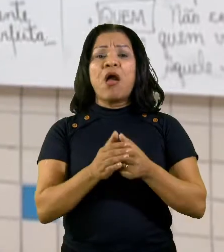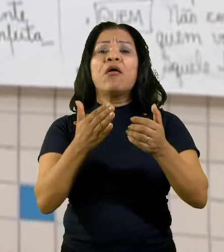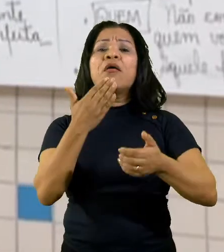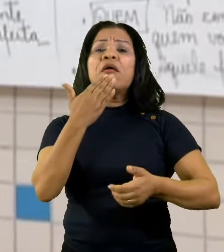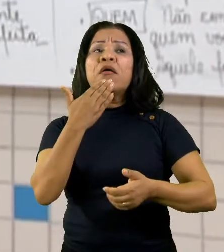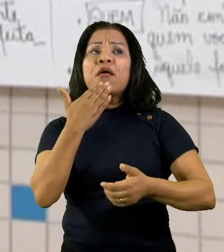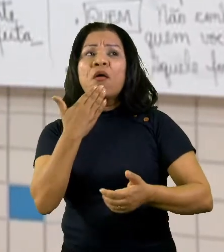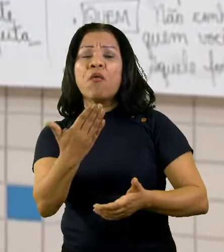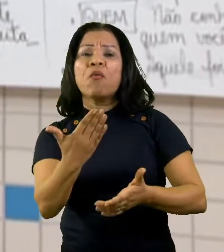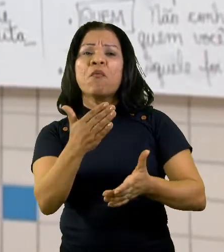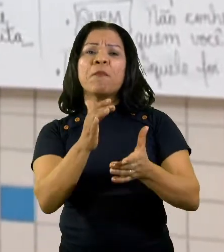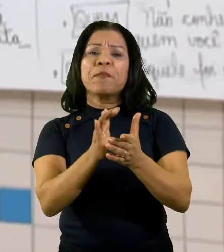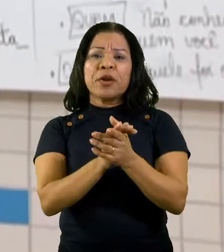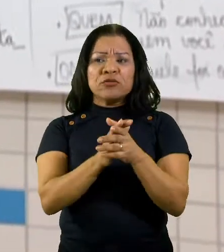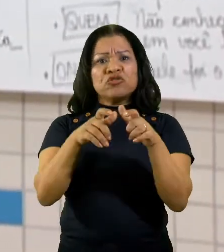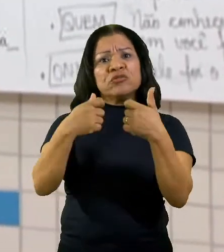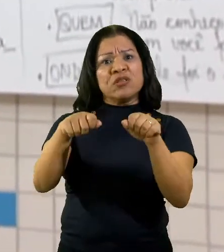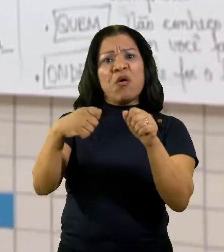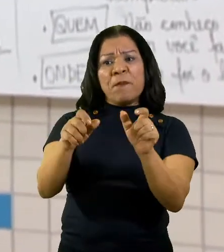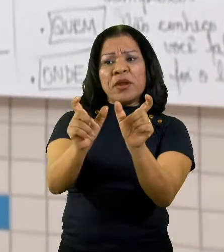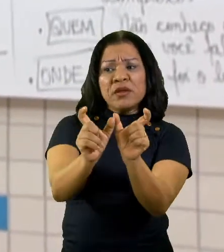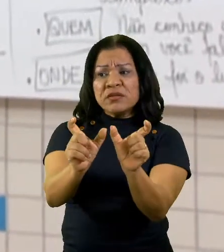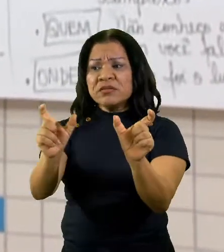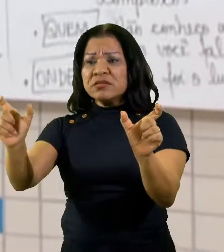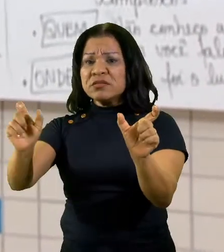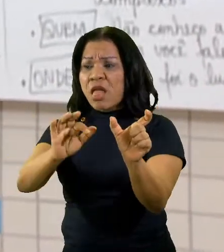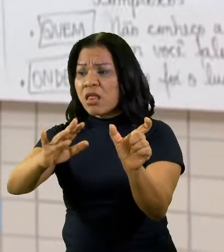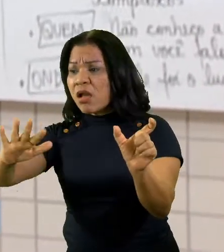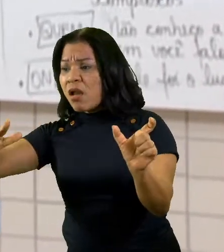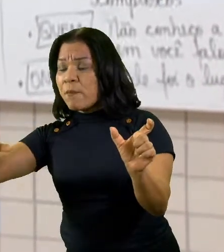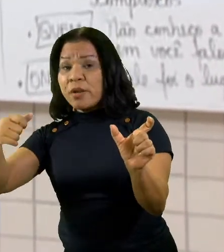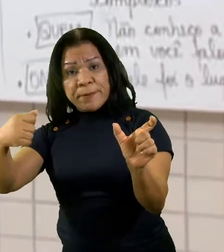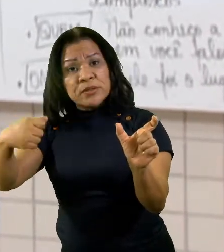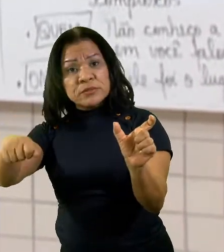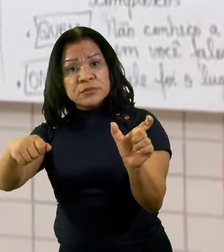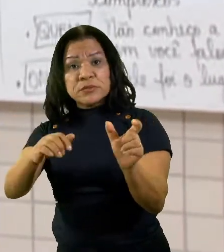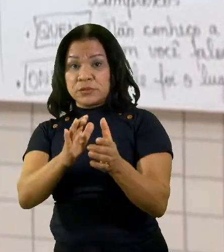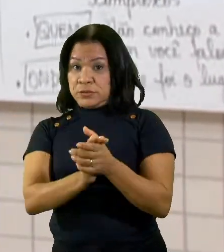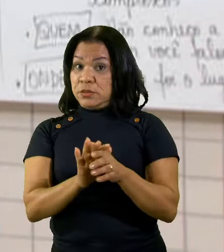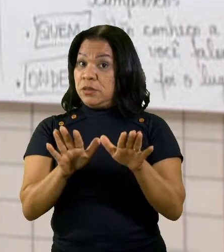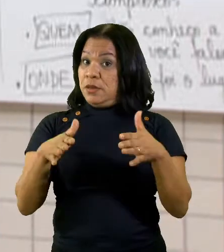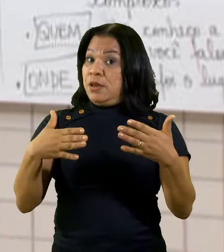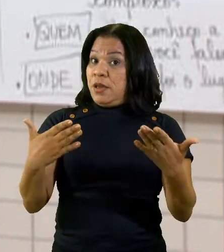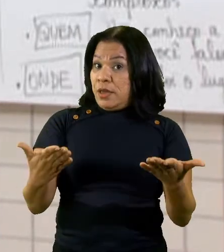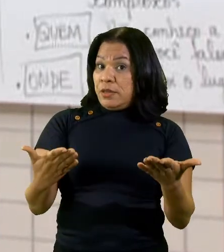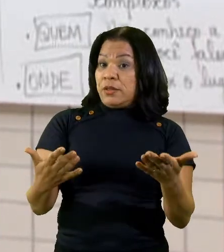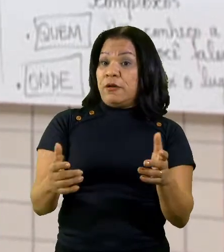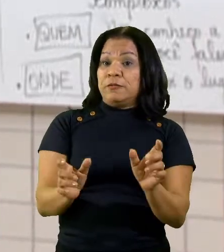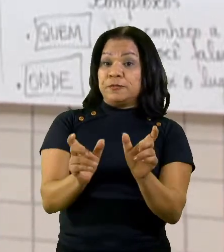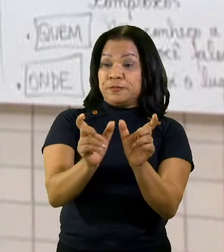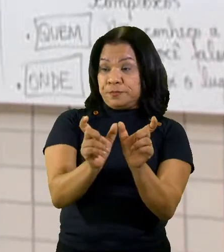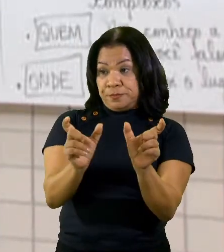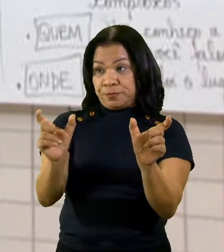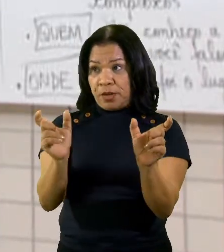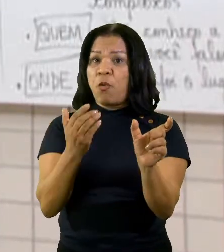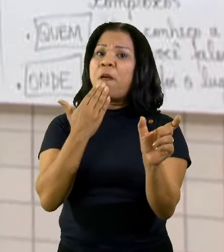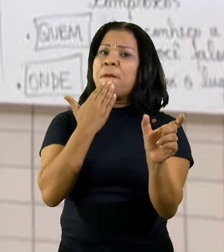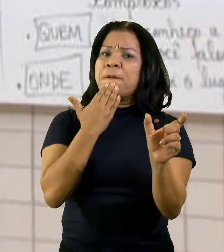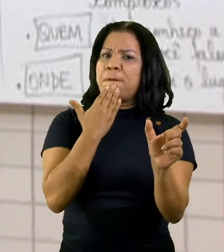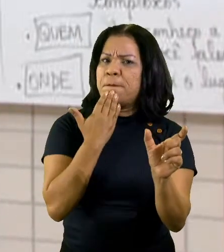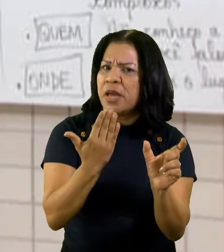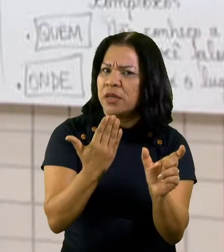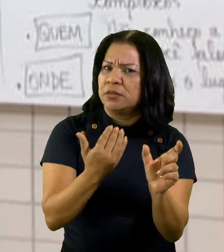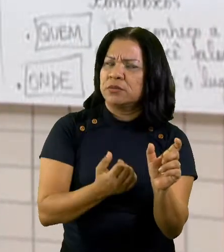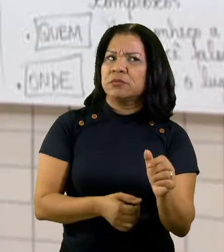para essa oração. Por isso que o cumprimento que nós utilizamos, peço quem pede o quê? Eu